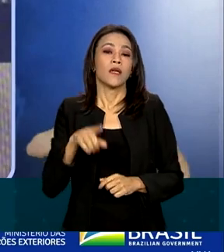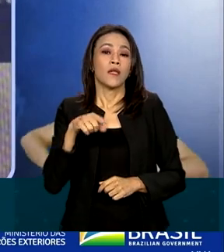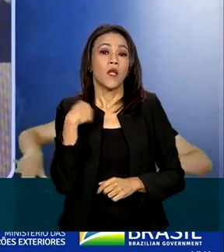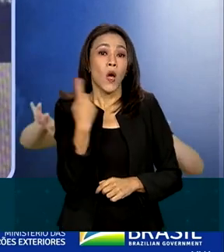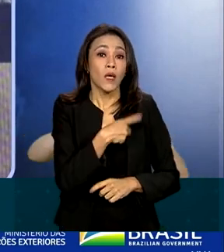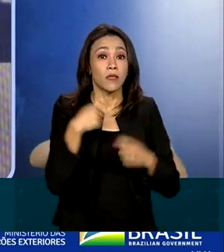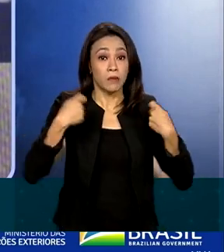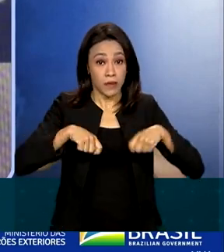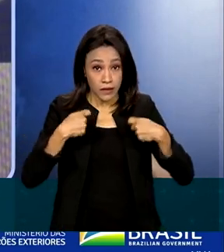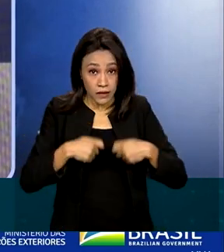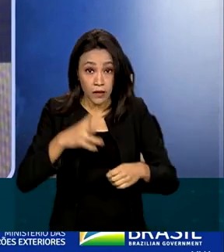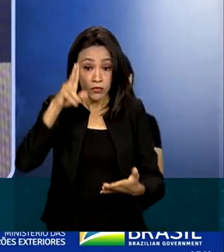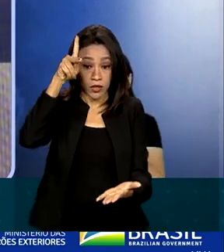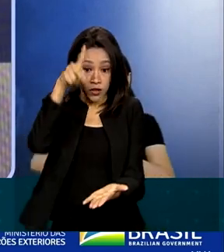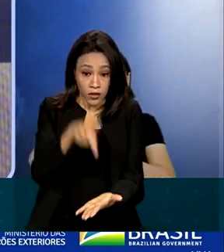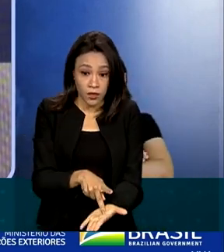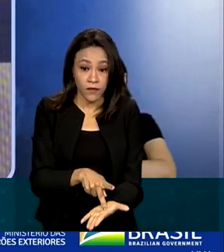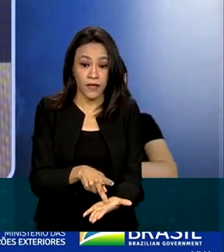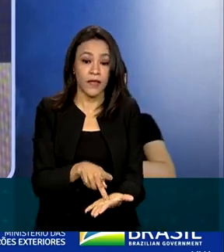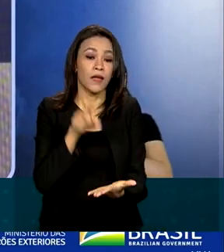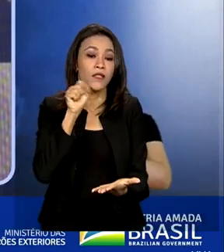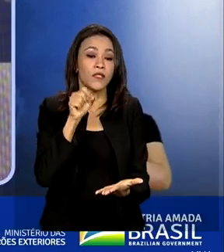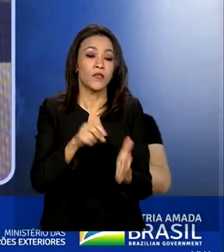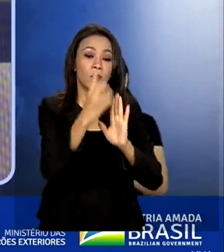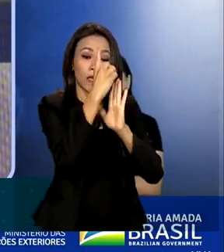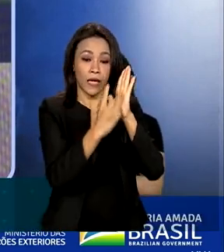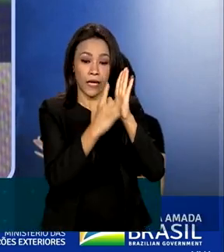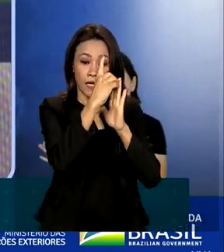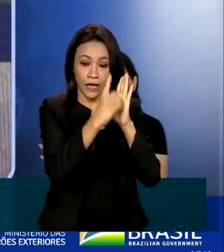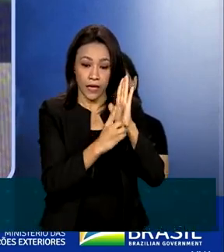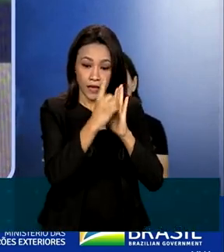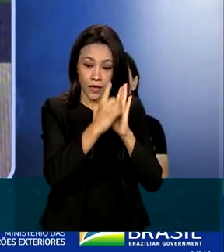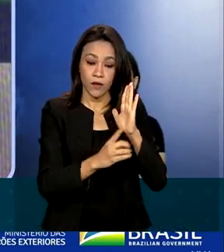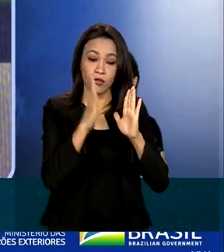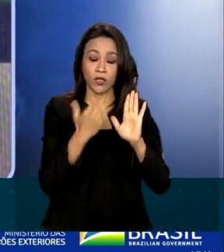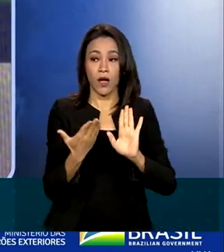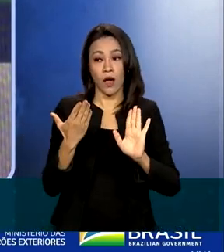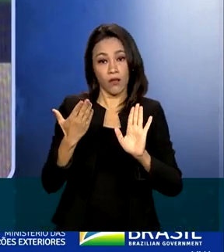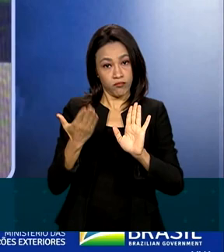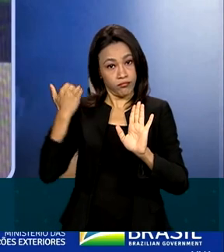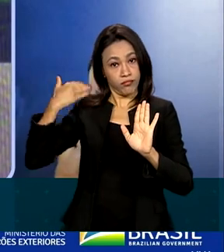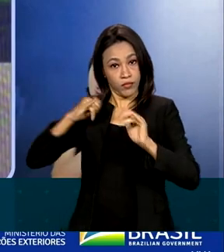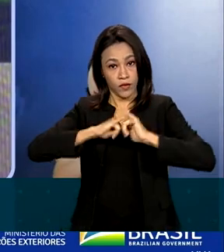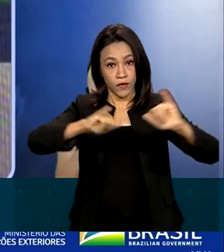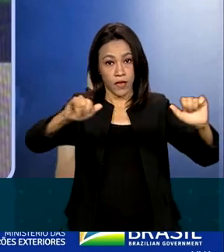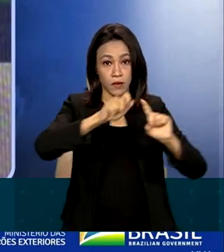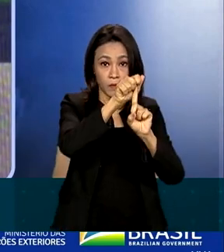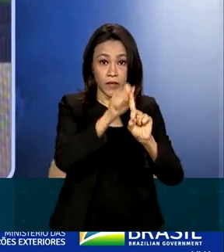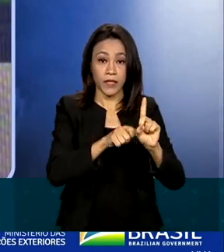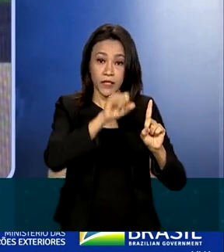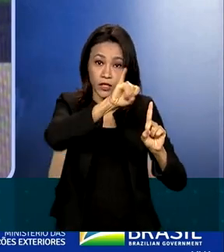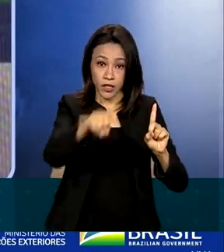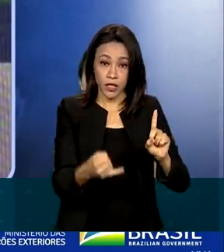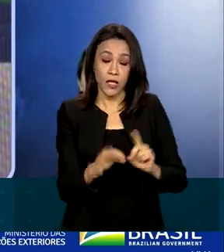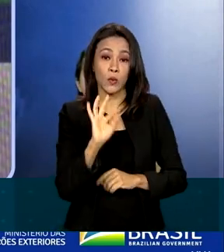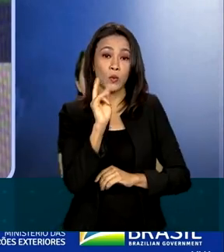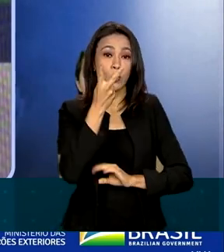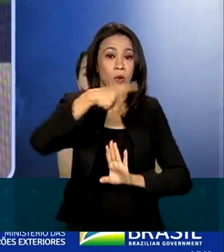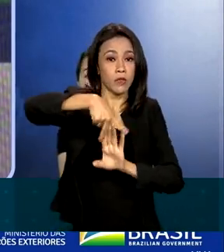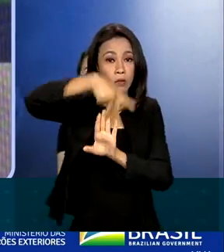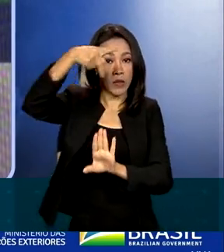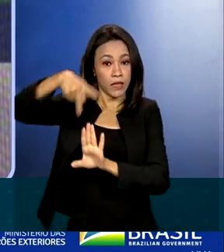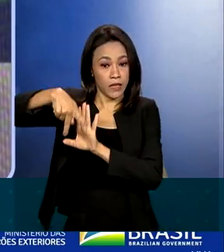gente precisa realmente da regulamentação do decreto, o decreto que foi publicado em janeiro, duas portarias publicadas no mês de